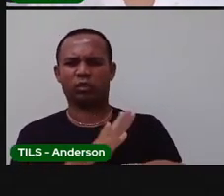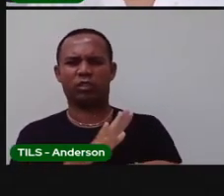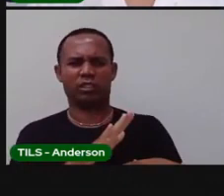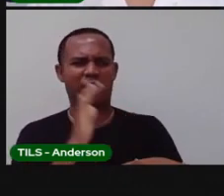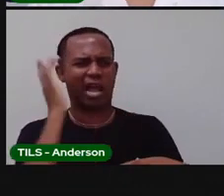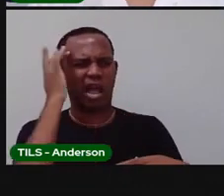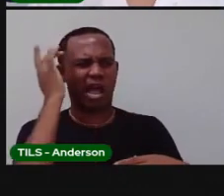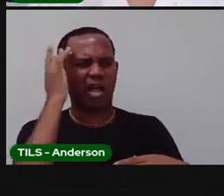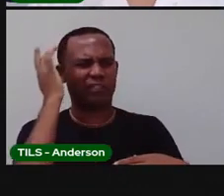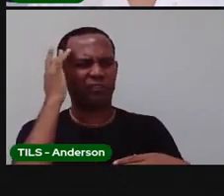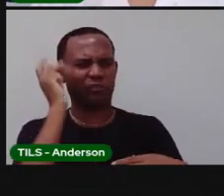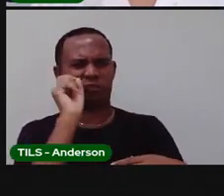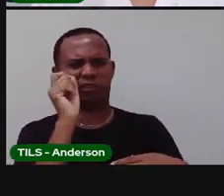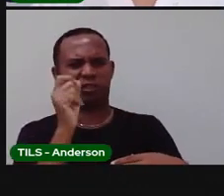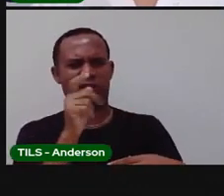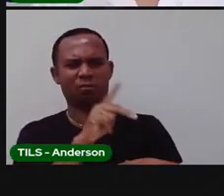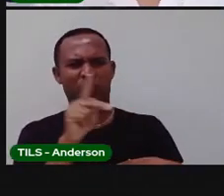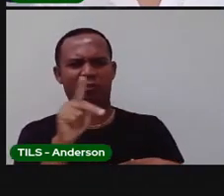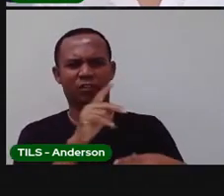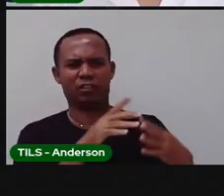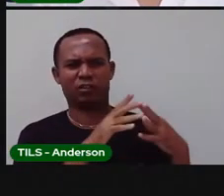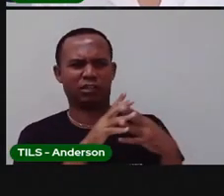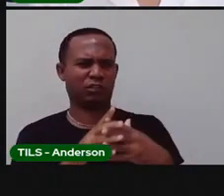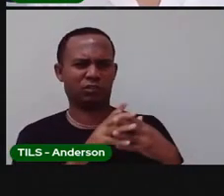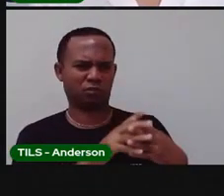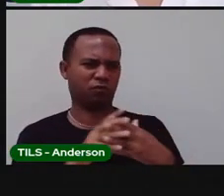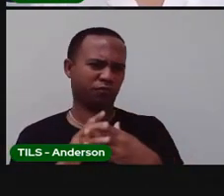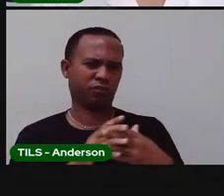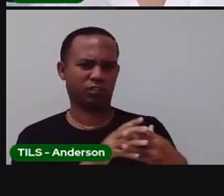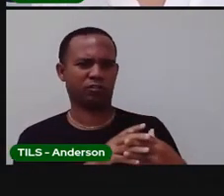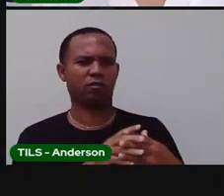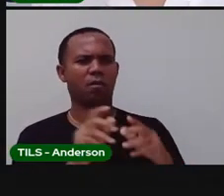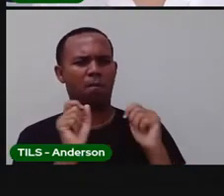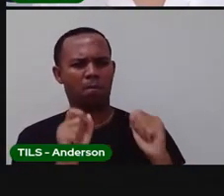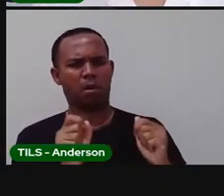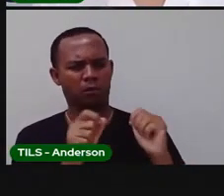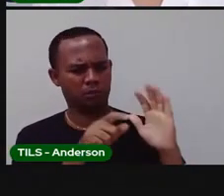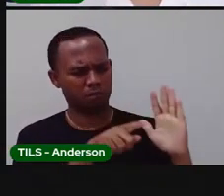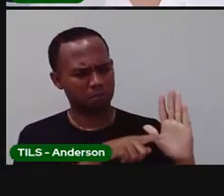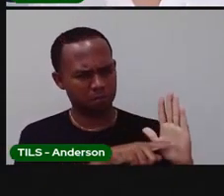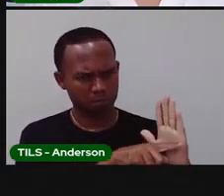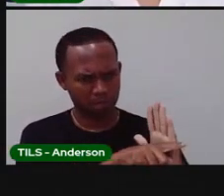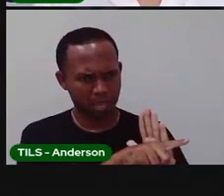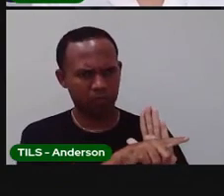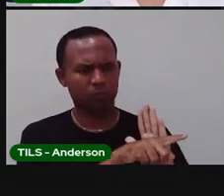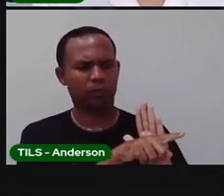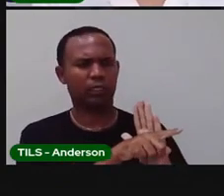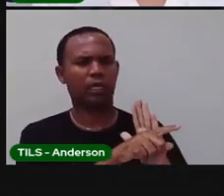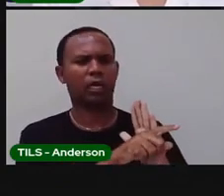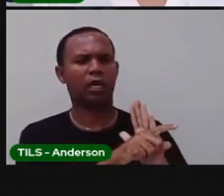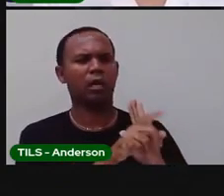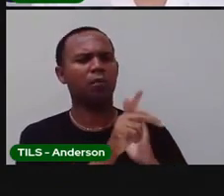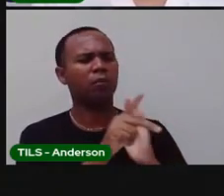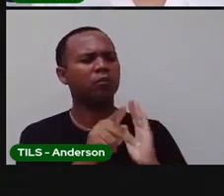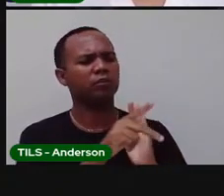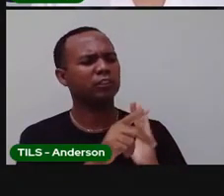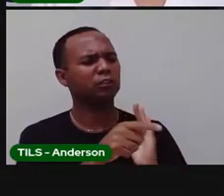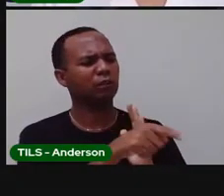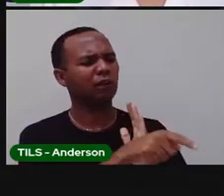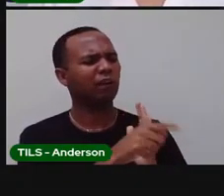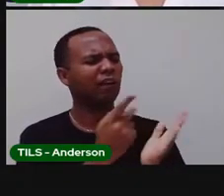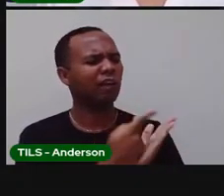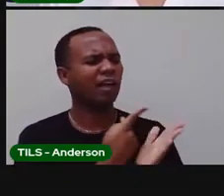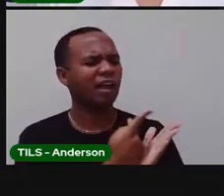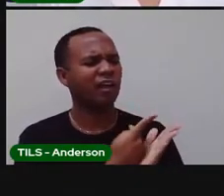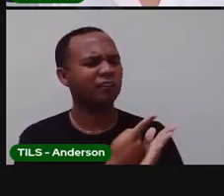escrevi estava certo, a Pro se confundiu. O que acontece? Eu posso ir lá e perguntar a Pro. Ó, Pro, corrija aqui de novo. Por que está errado?